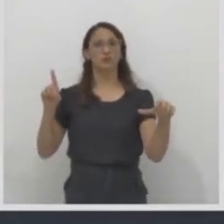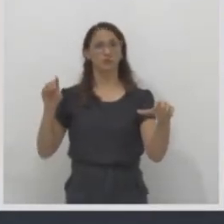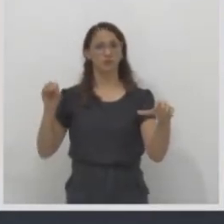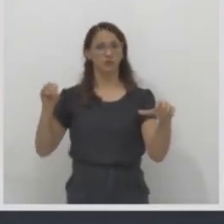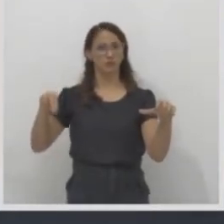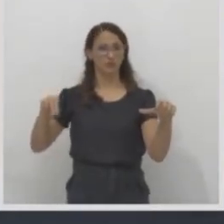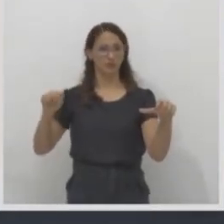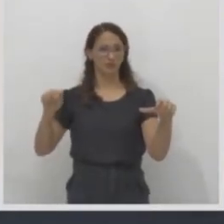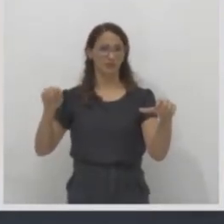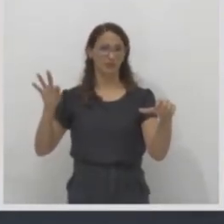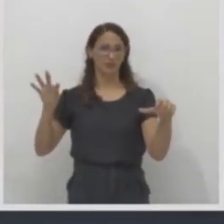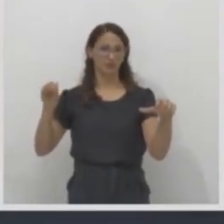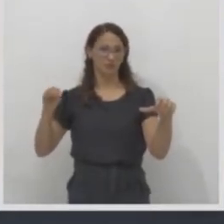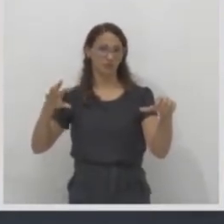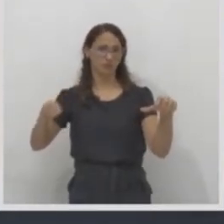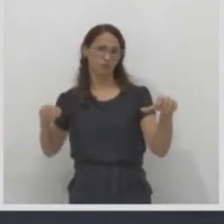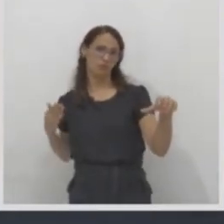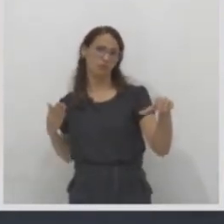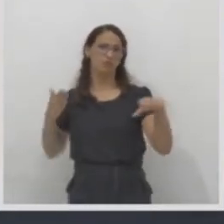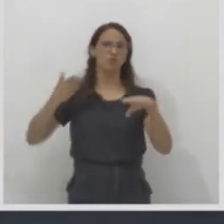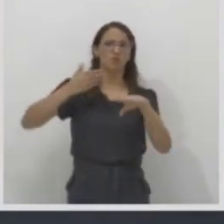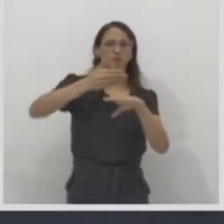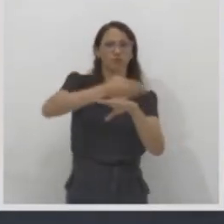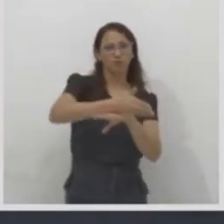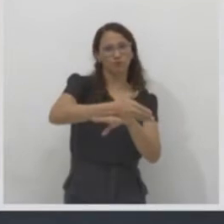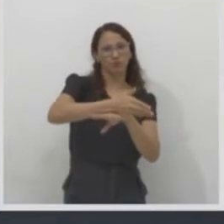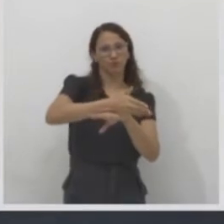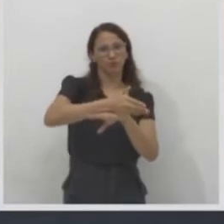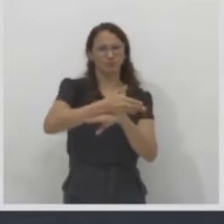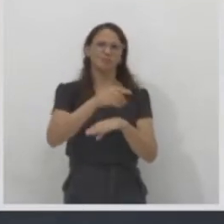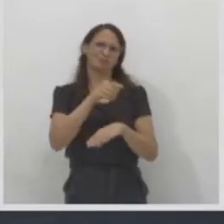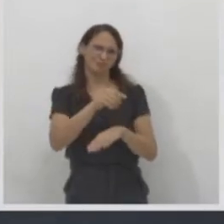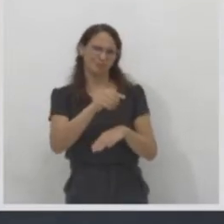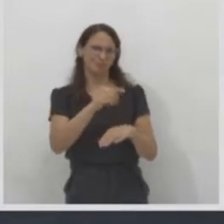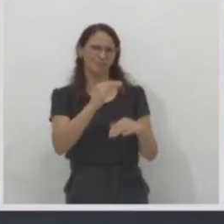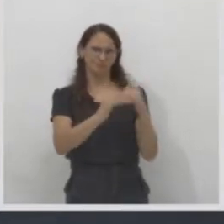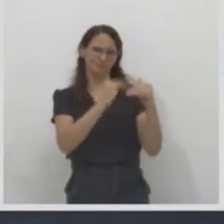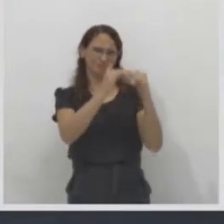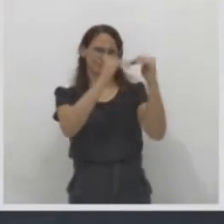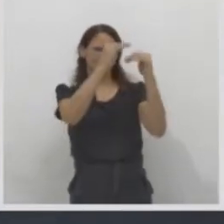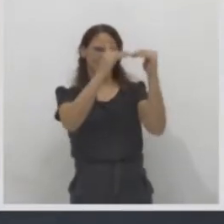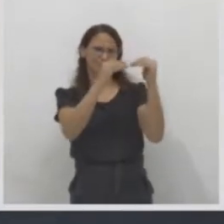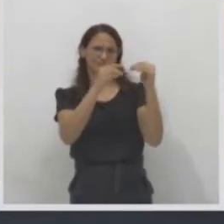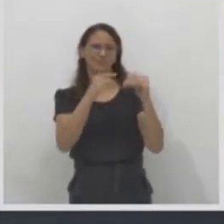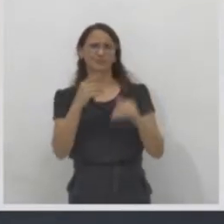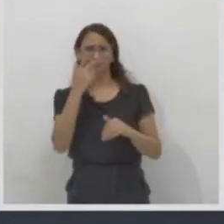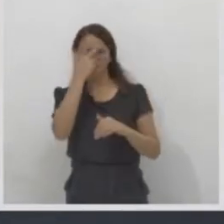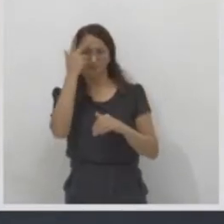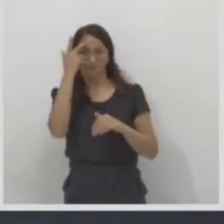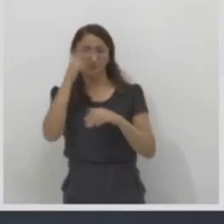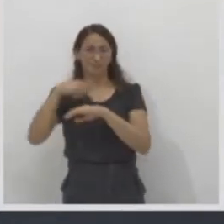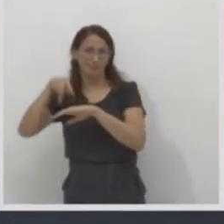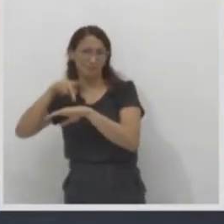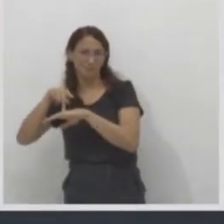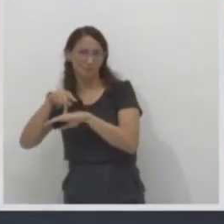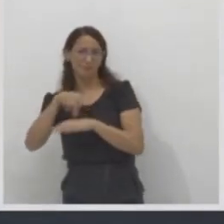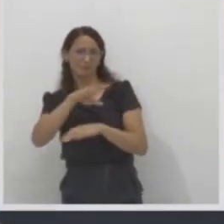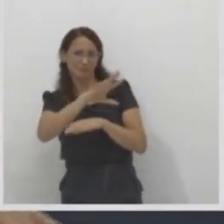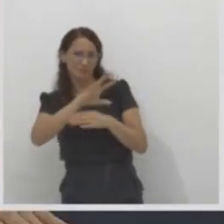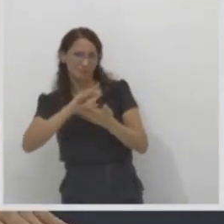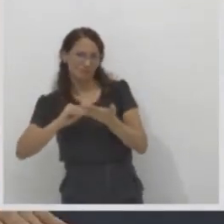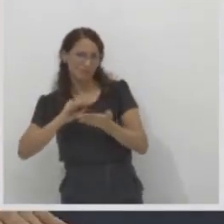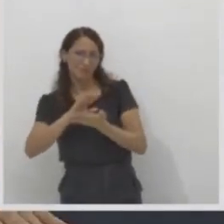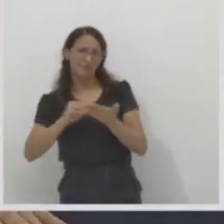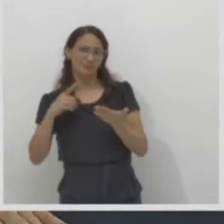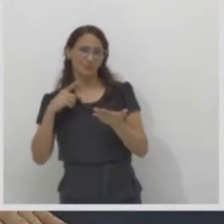os Estados Unidos é um país desenvolvido e é um modelo que muitos brasileiros seguem. Então, quando eu saio do